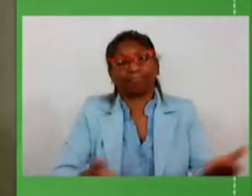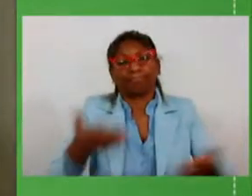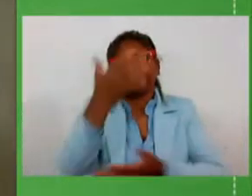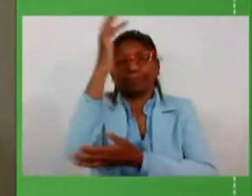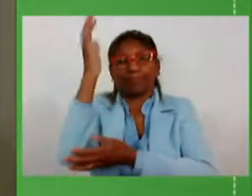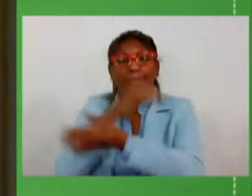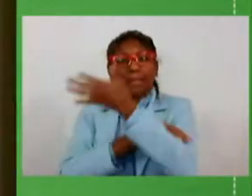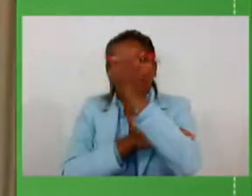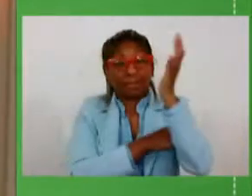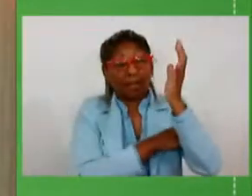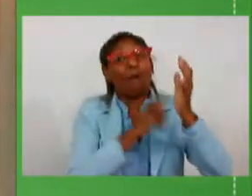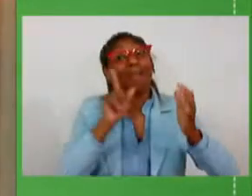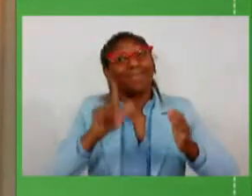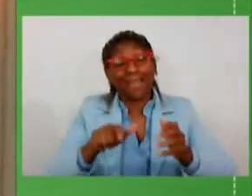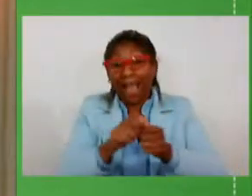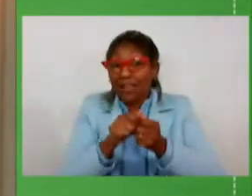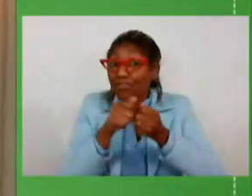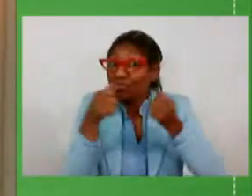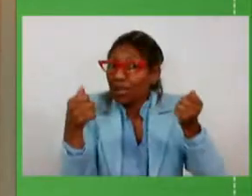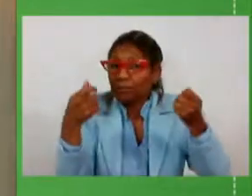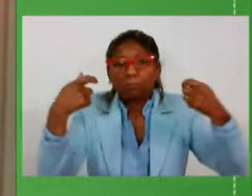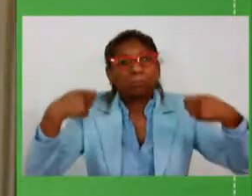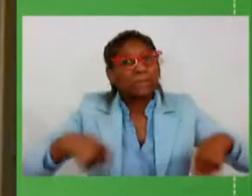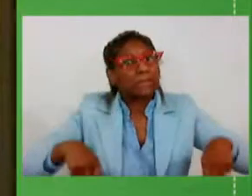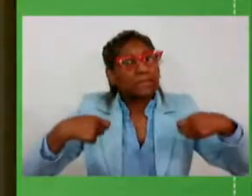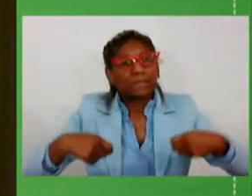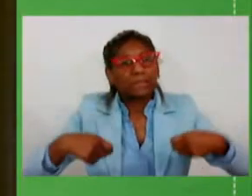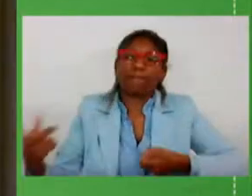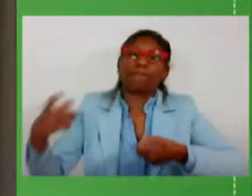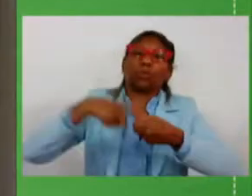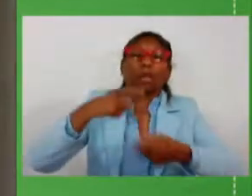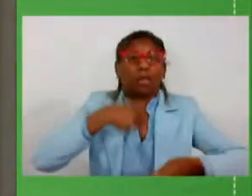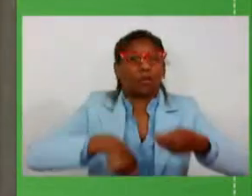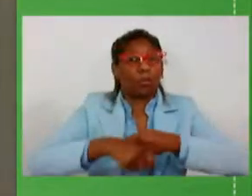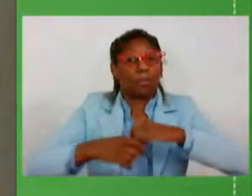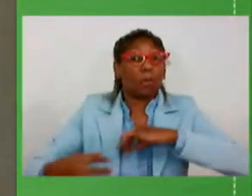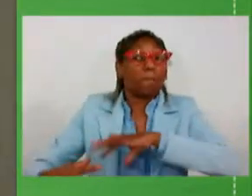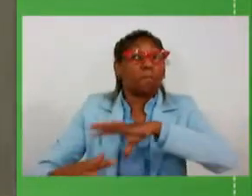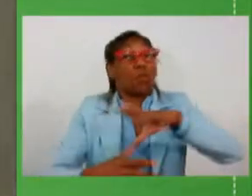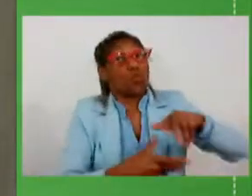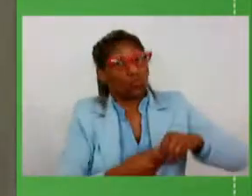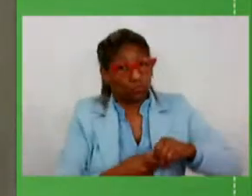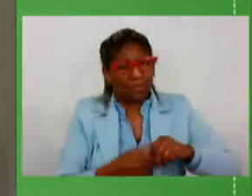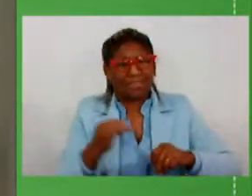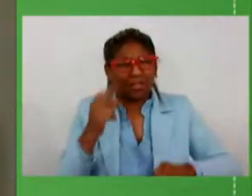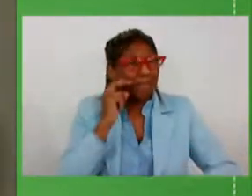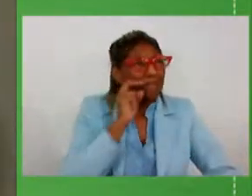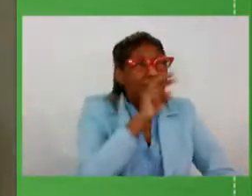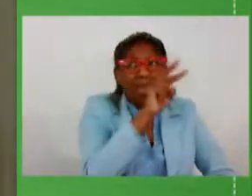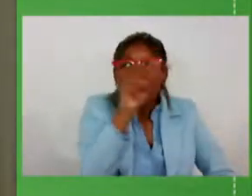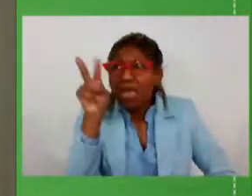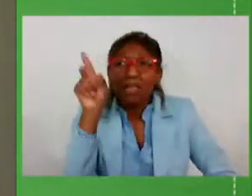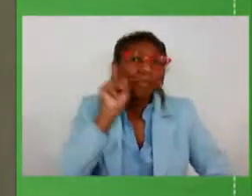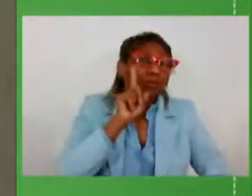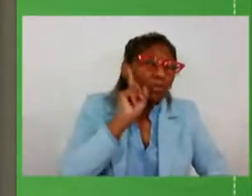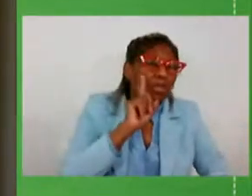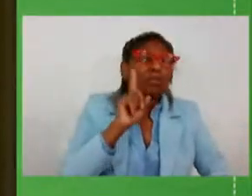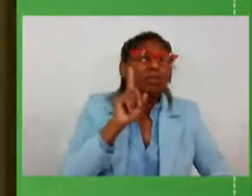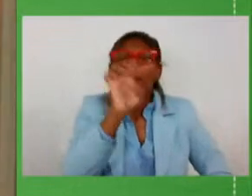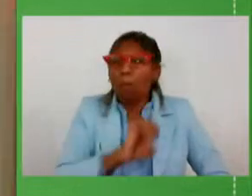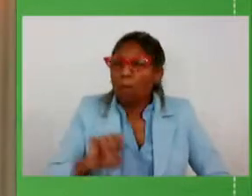grande agenda que se apresenta para a retomada econômica no mundo né se nós observarmos os Estados Unidos a Europa